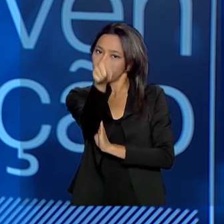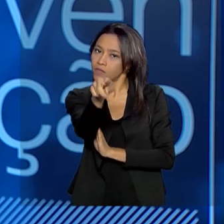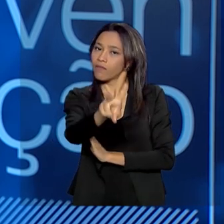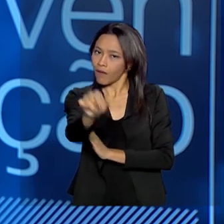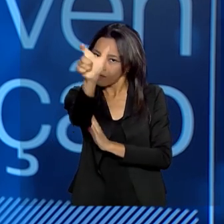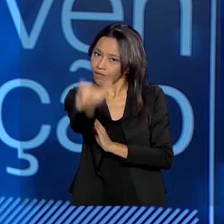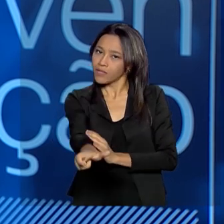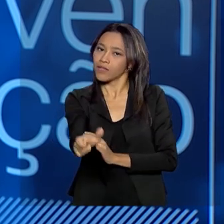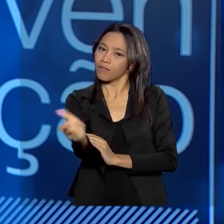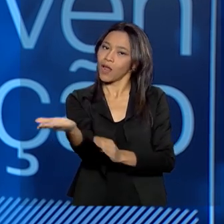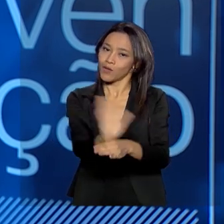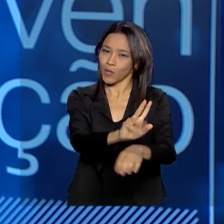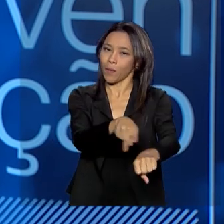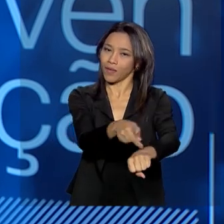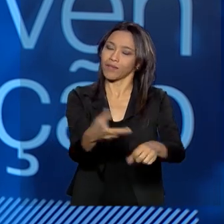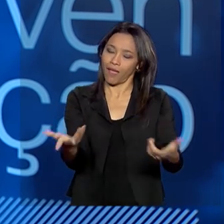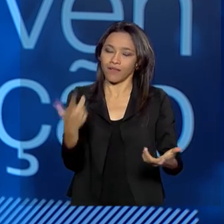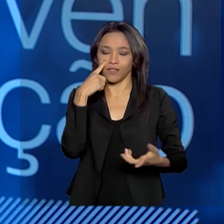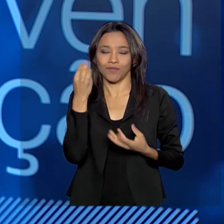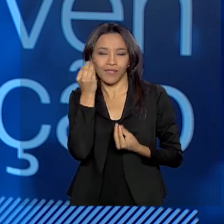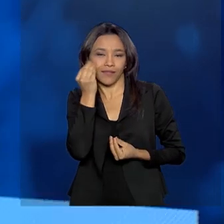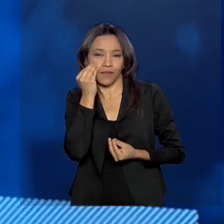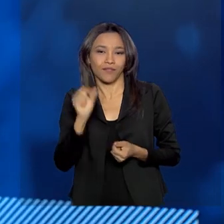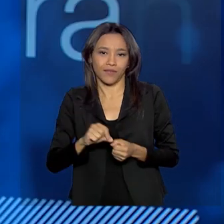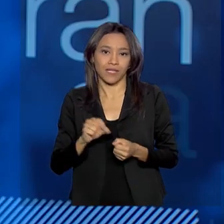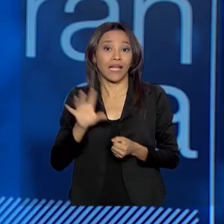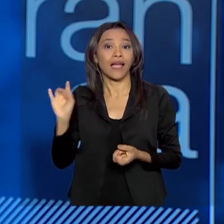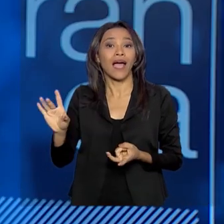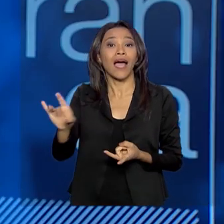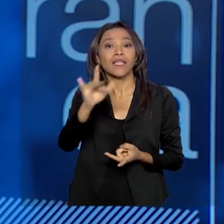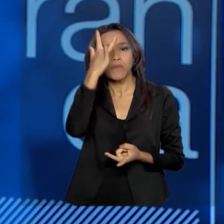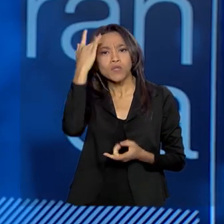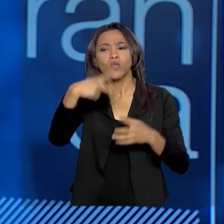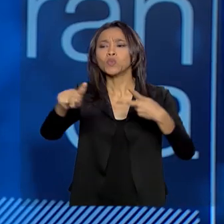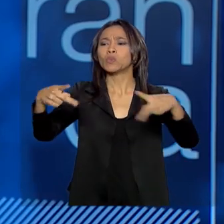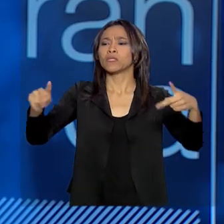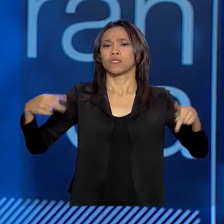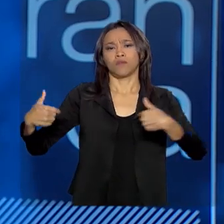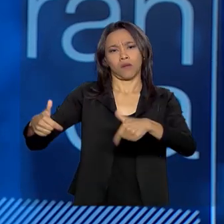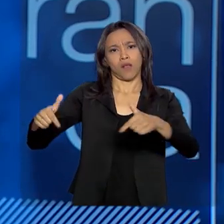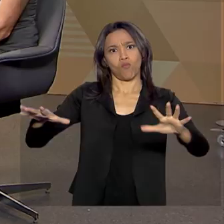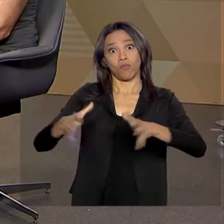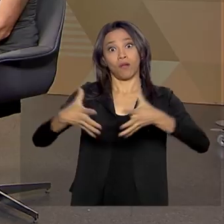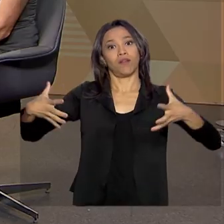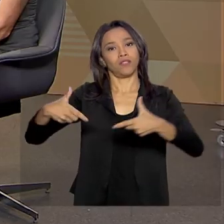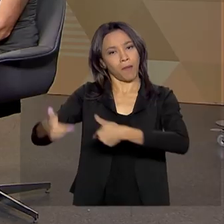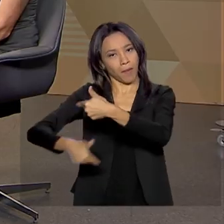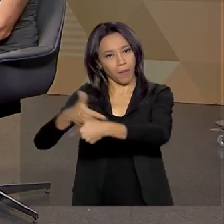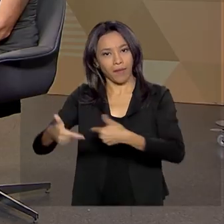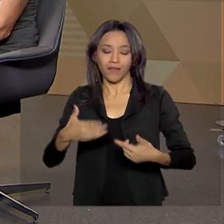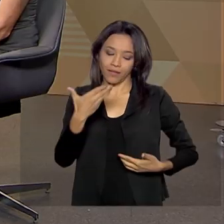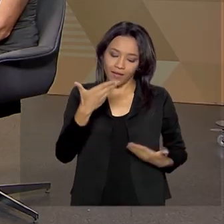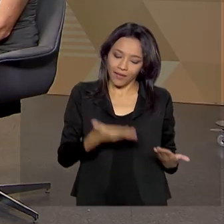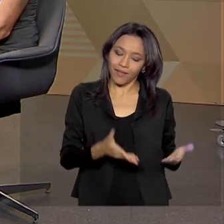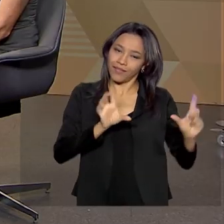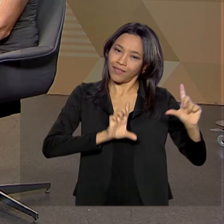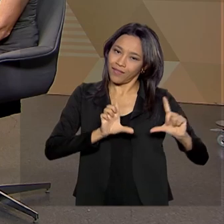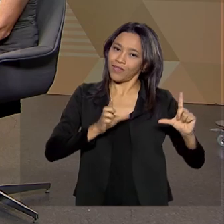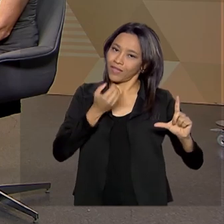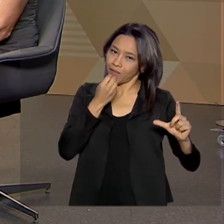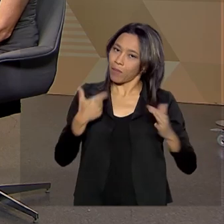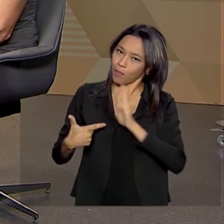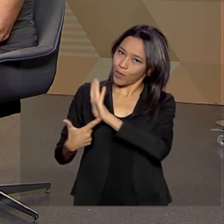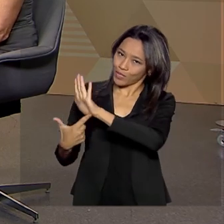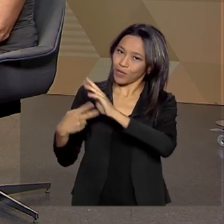E é isso que nós estamos tentando fazer, cada um no seu trabalho. Uma grande equipe trabalhando. E o Brasil em Pauta está aqui para mostrar esse